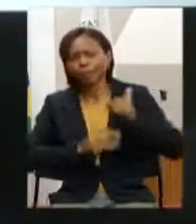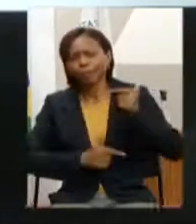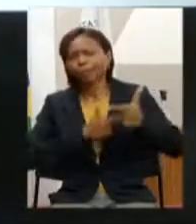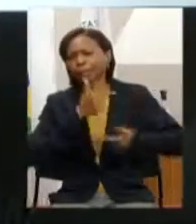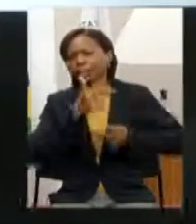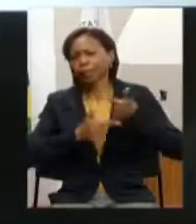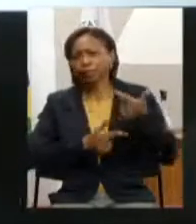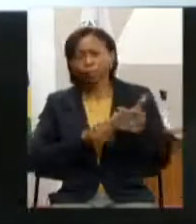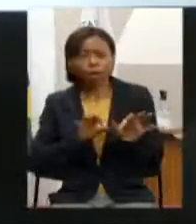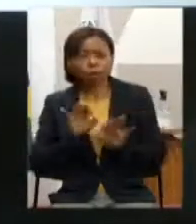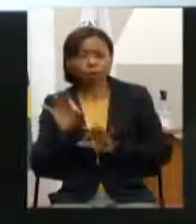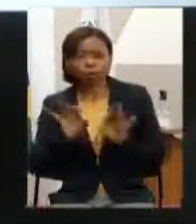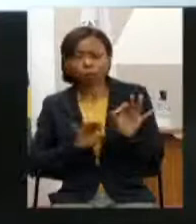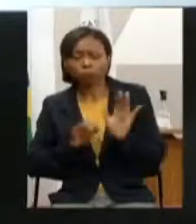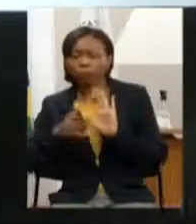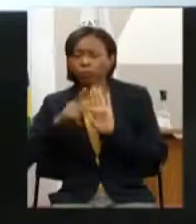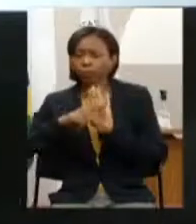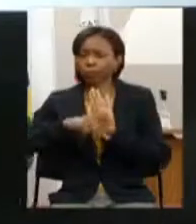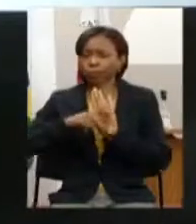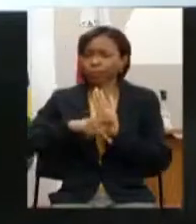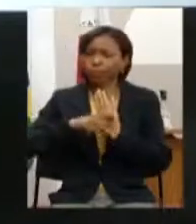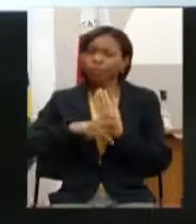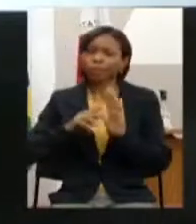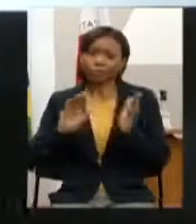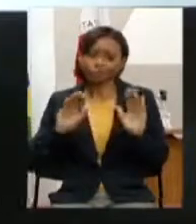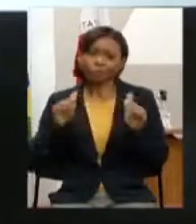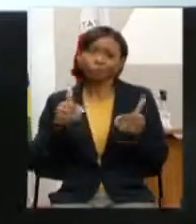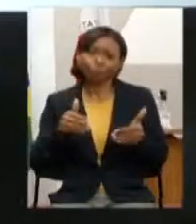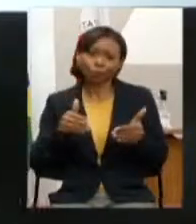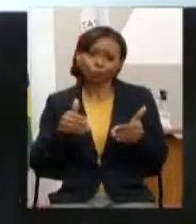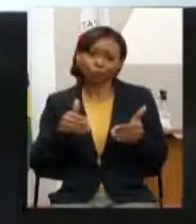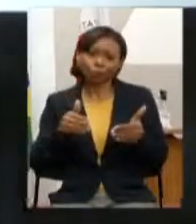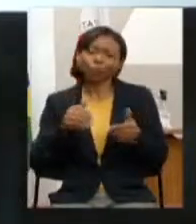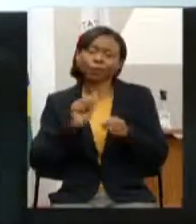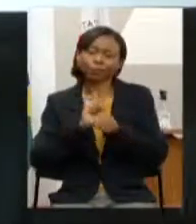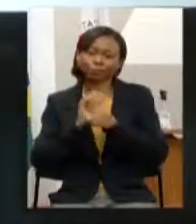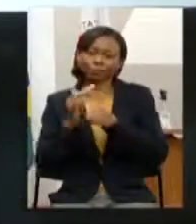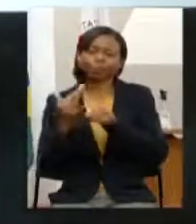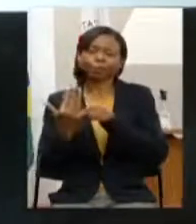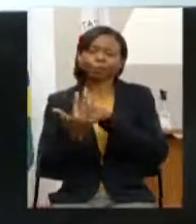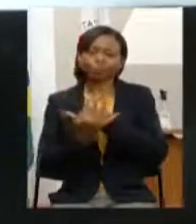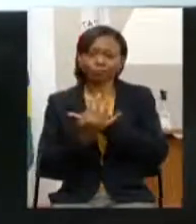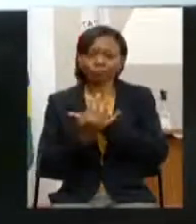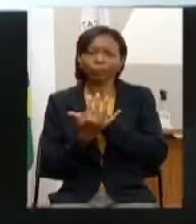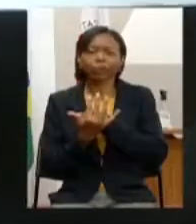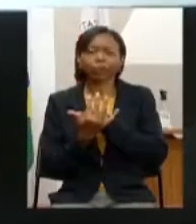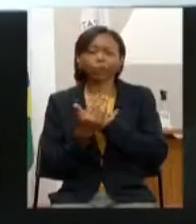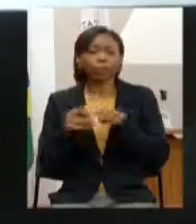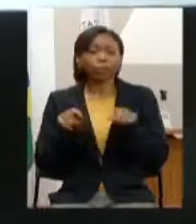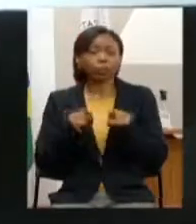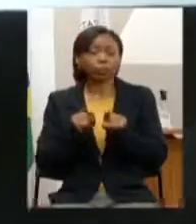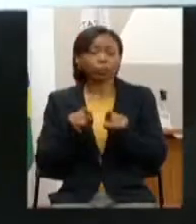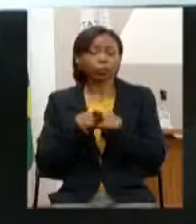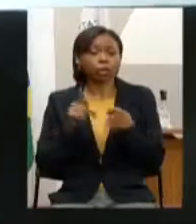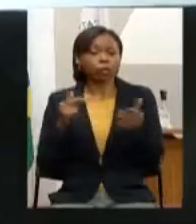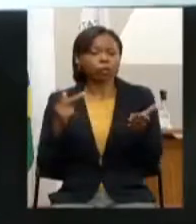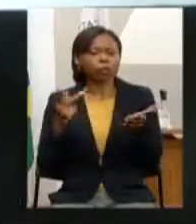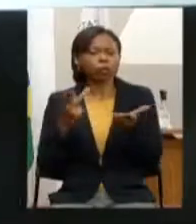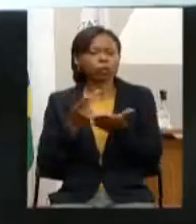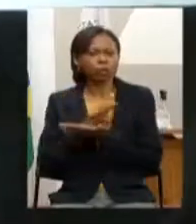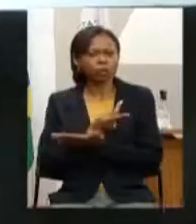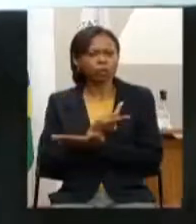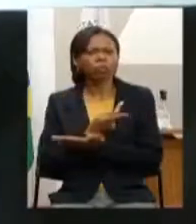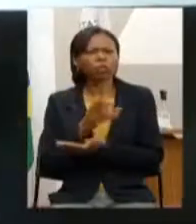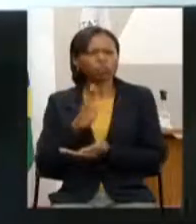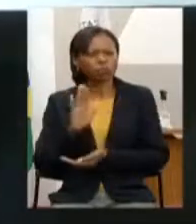programas e projetos que a gente teve voltados mesmo para o combate à pandemia e além disso a gente teve aí é uma coisa